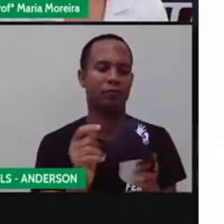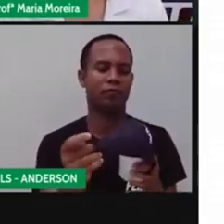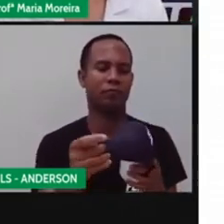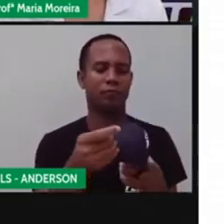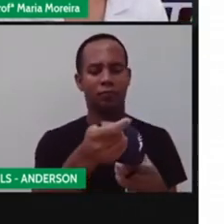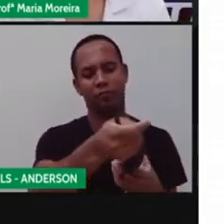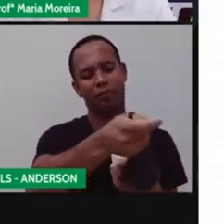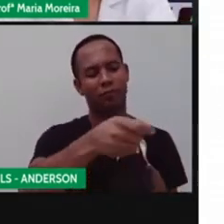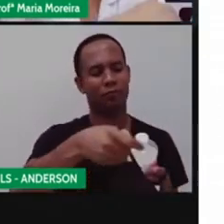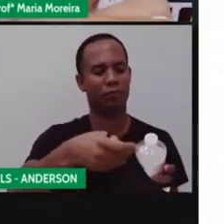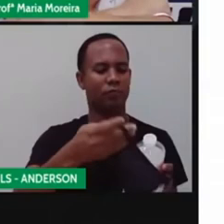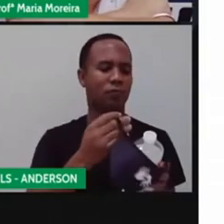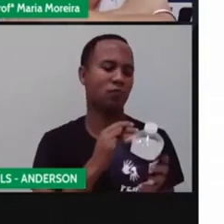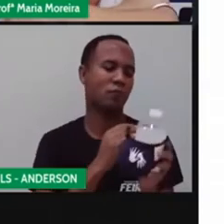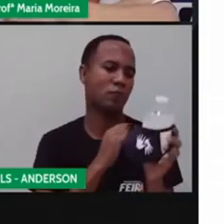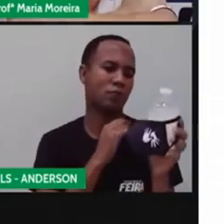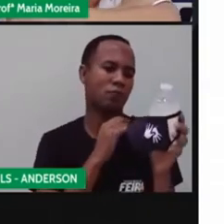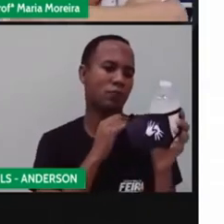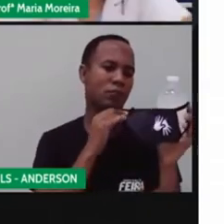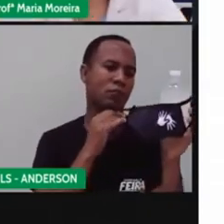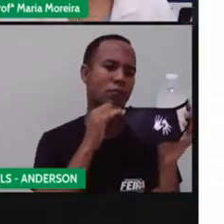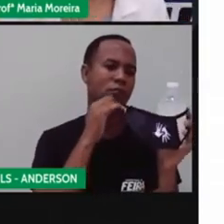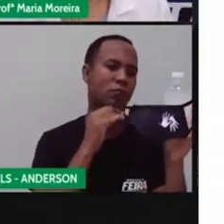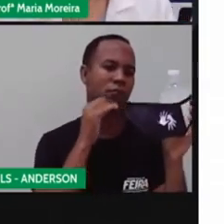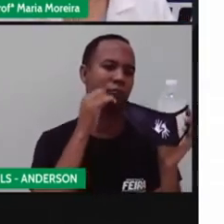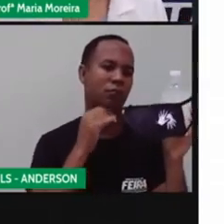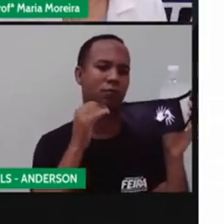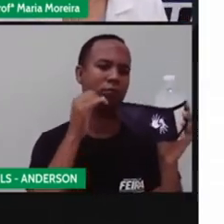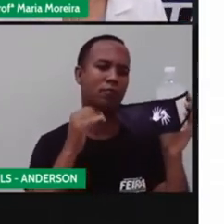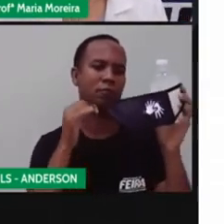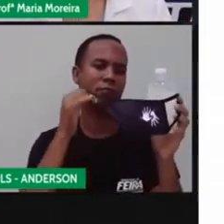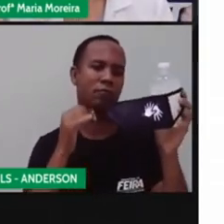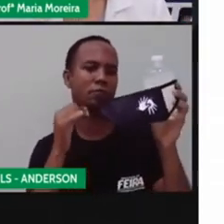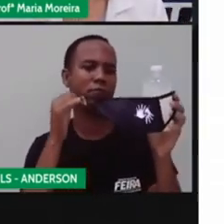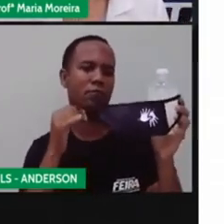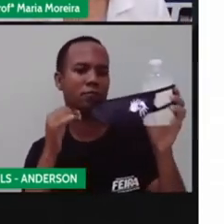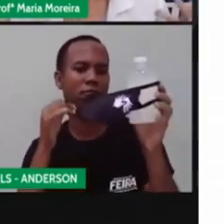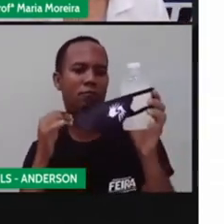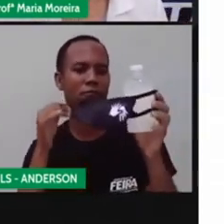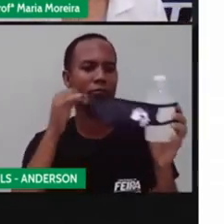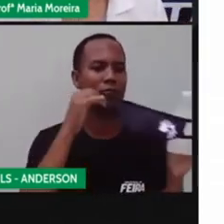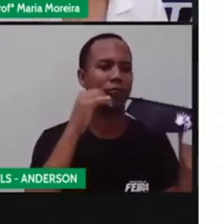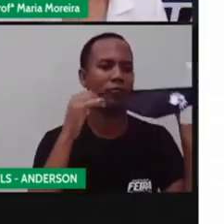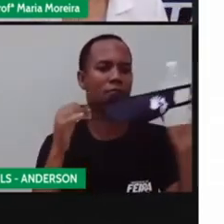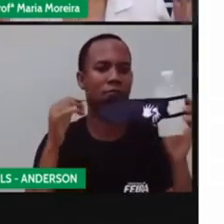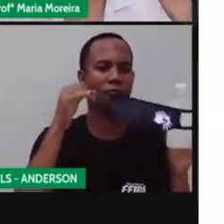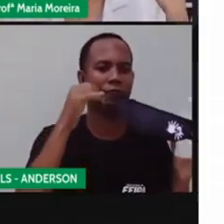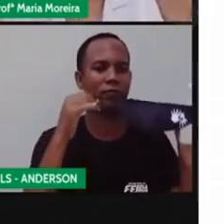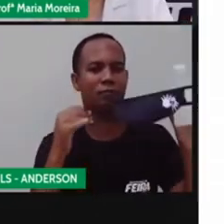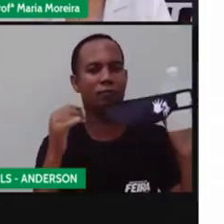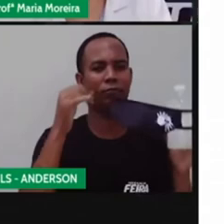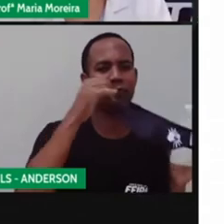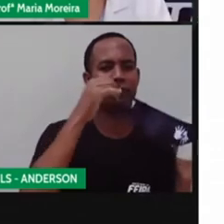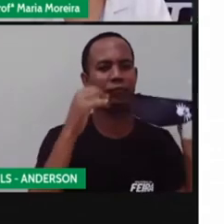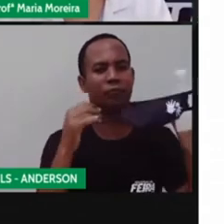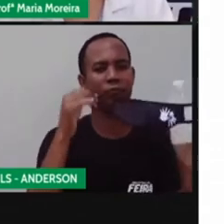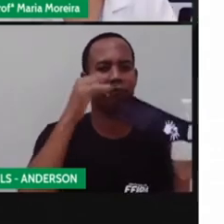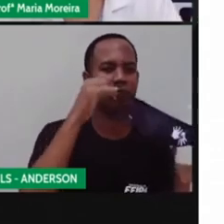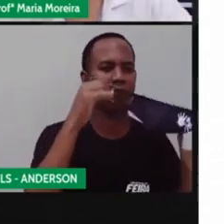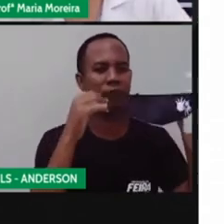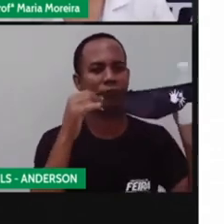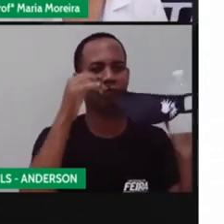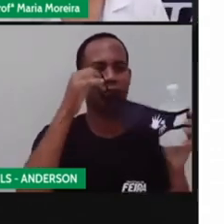a gente possa se encontrar, tá? Dar aquele abraço bem apertado. Todo mundo bem, seguro, saudável. Cuide bem dos seus